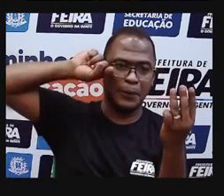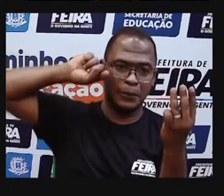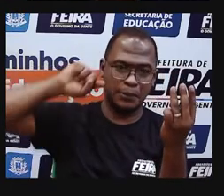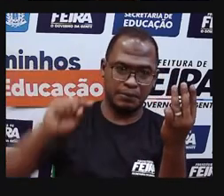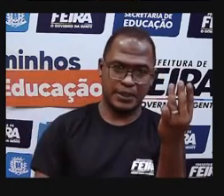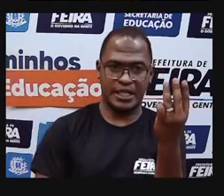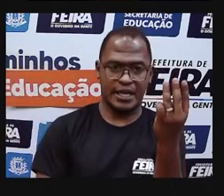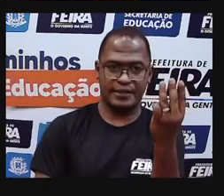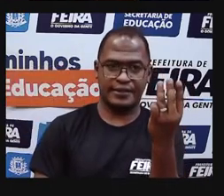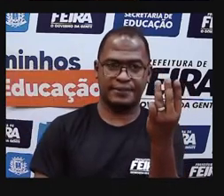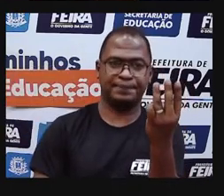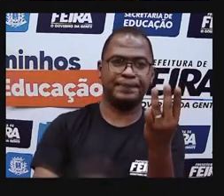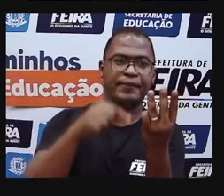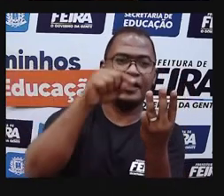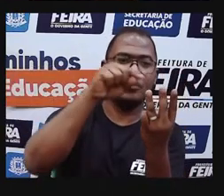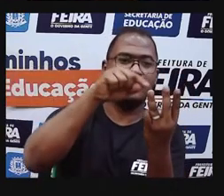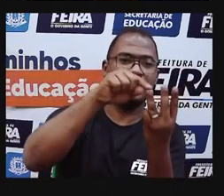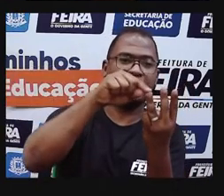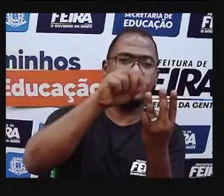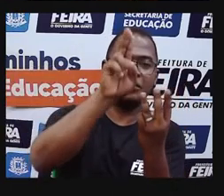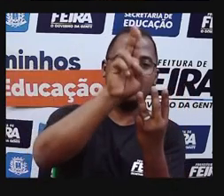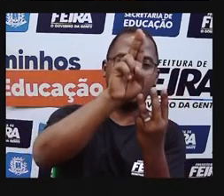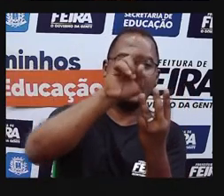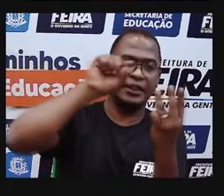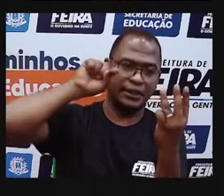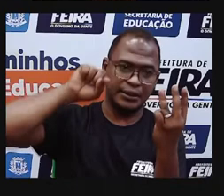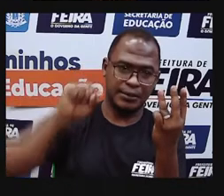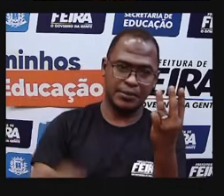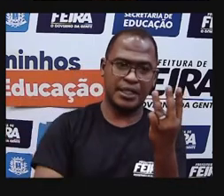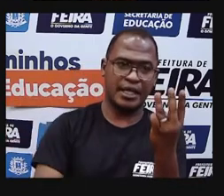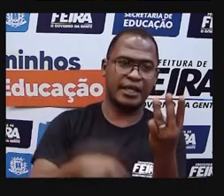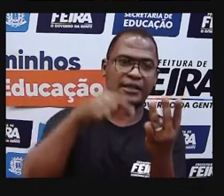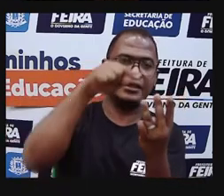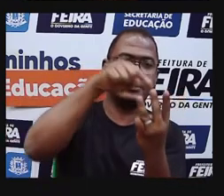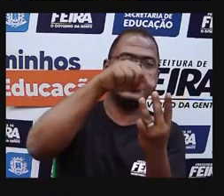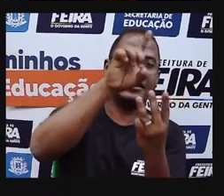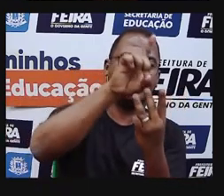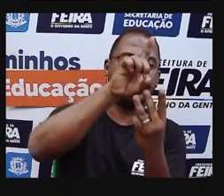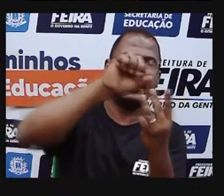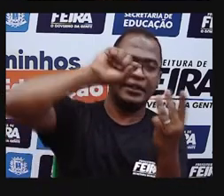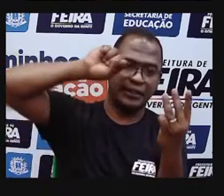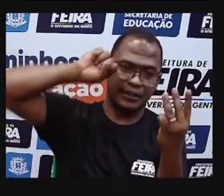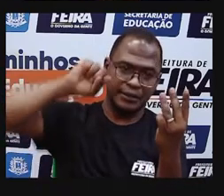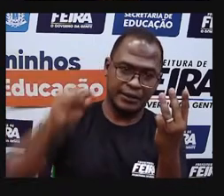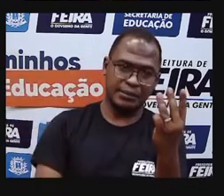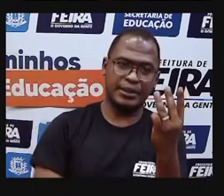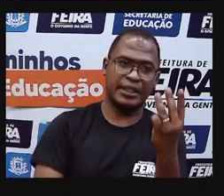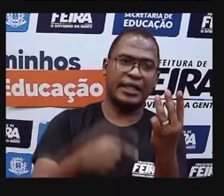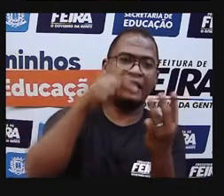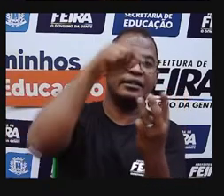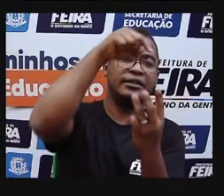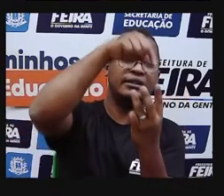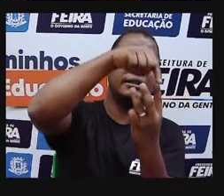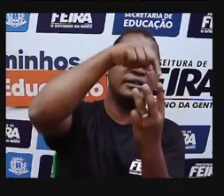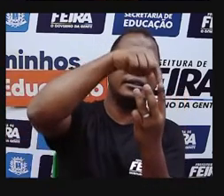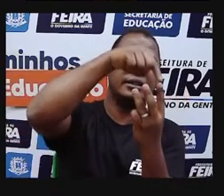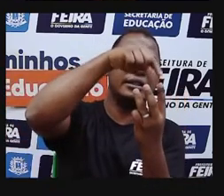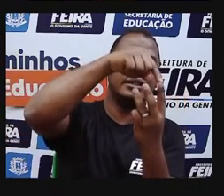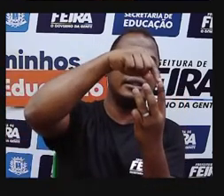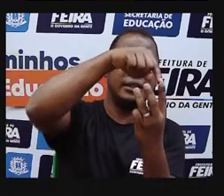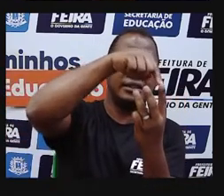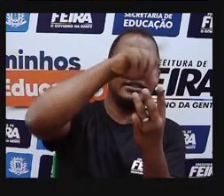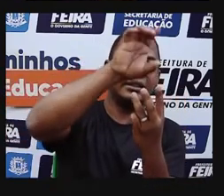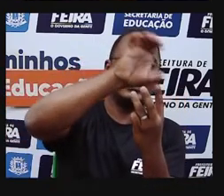Na classe dos milhares. E olha que interessante a gente perceber. Nós temos também a classe dos milhões, dos